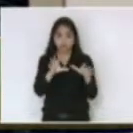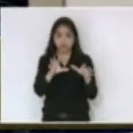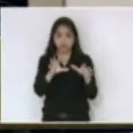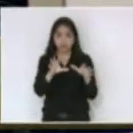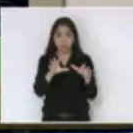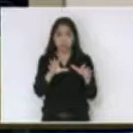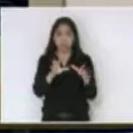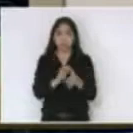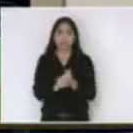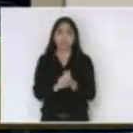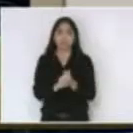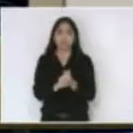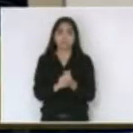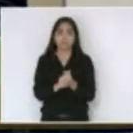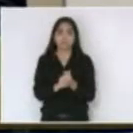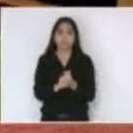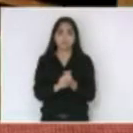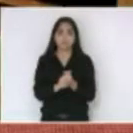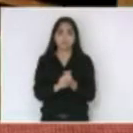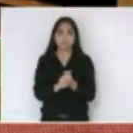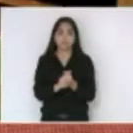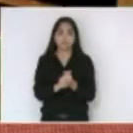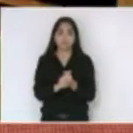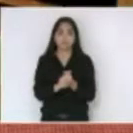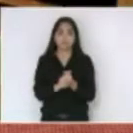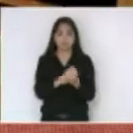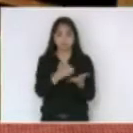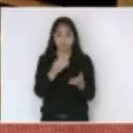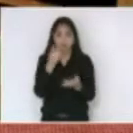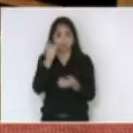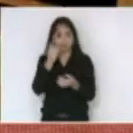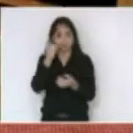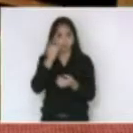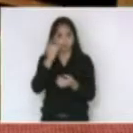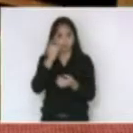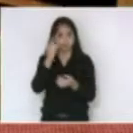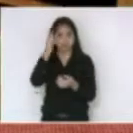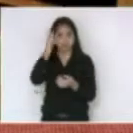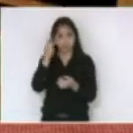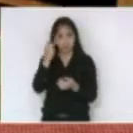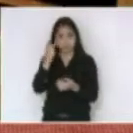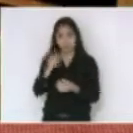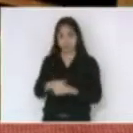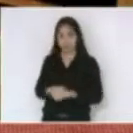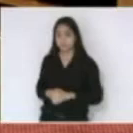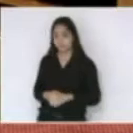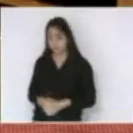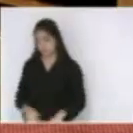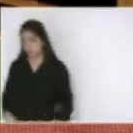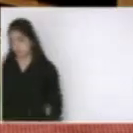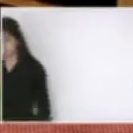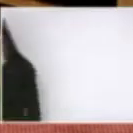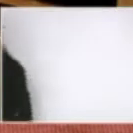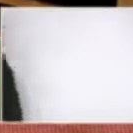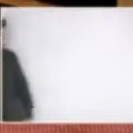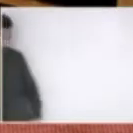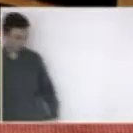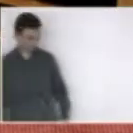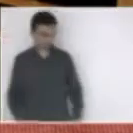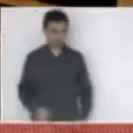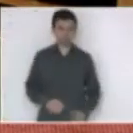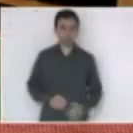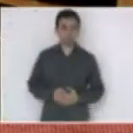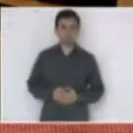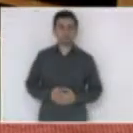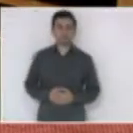Milton Obos concedido pelo deputado Arsid você nem tem a palavra deputado Milton Obos Presidente é muito rápido cumprimentar a